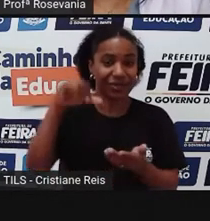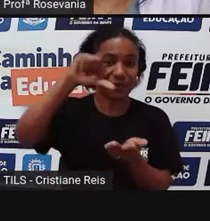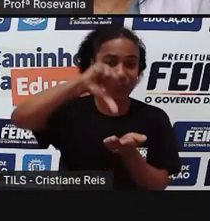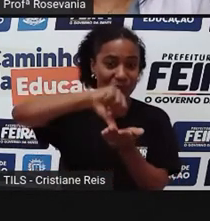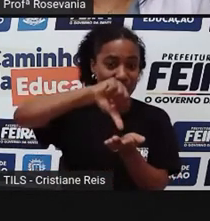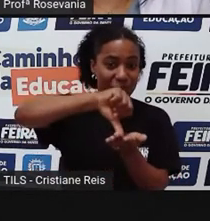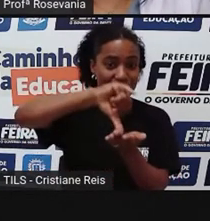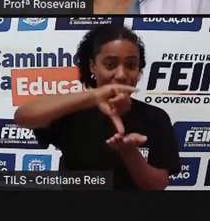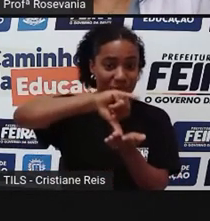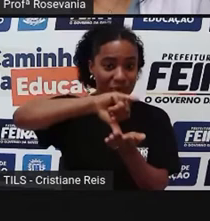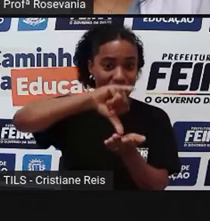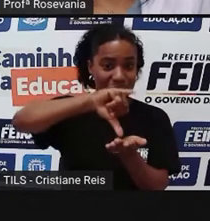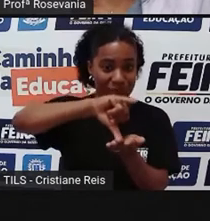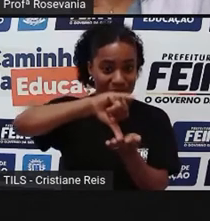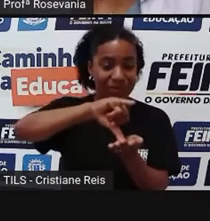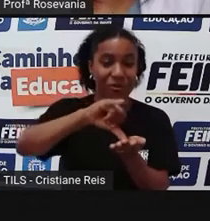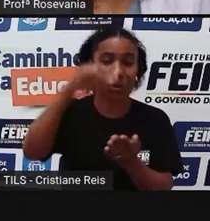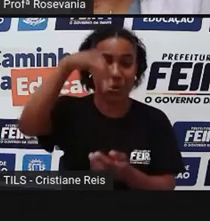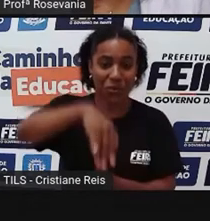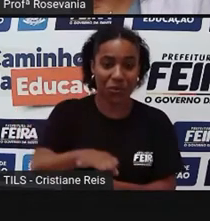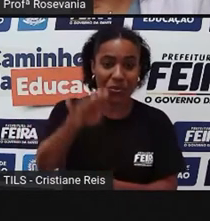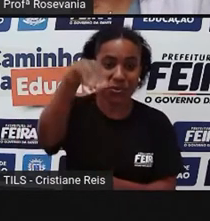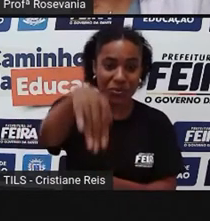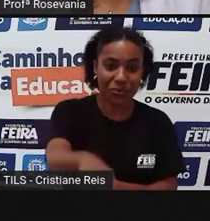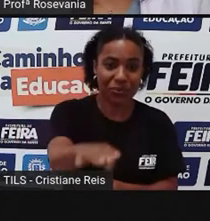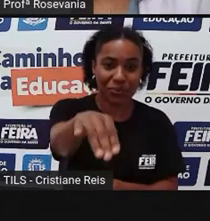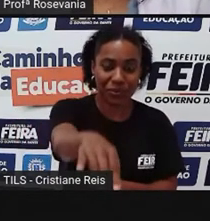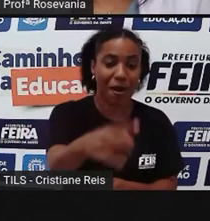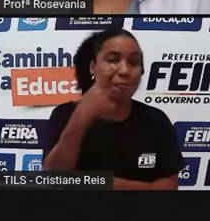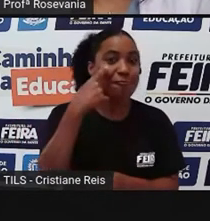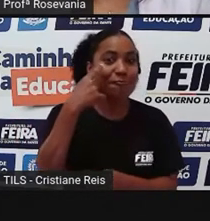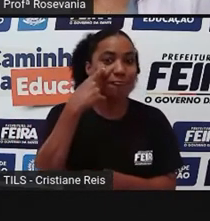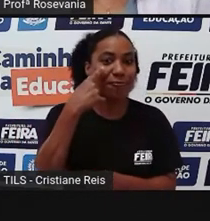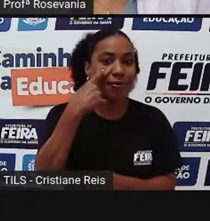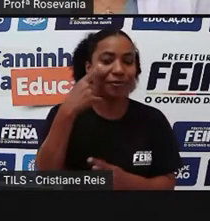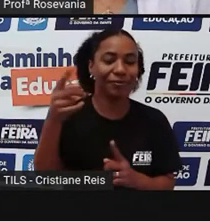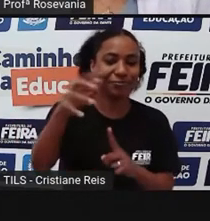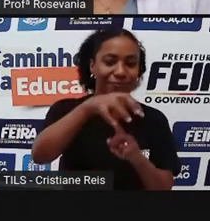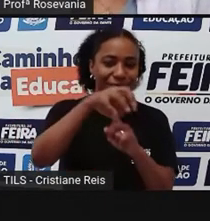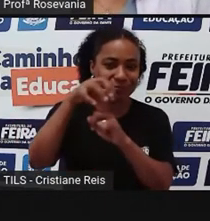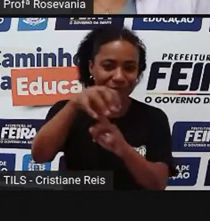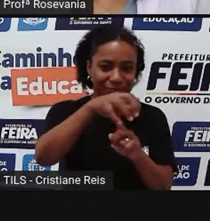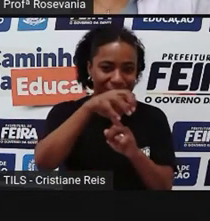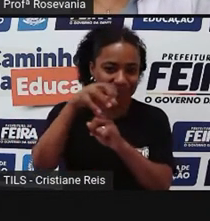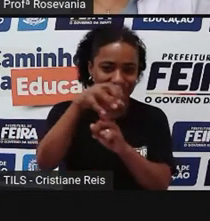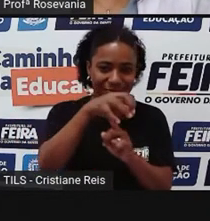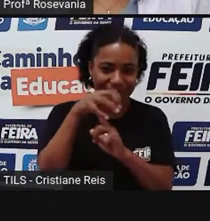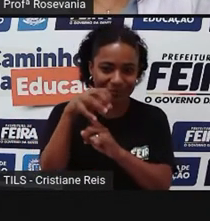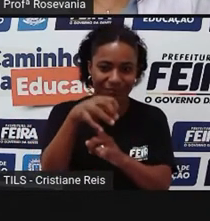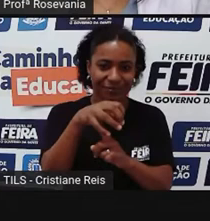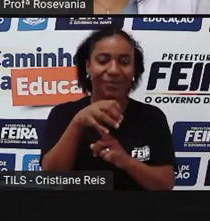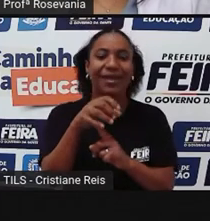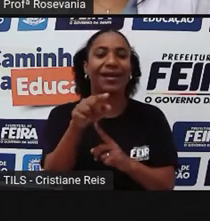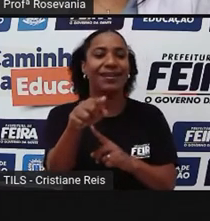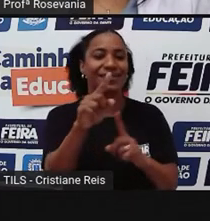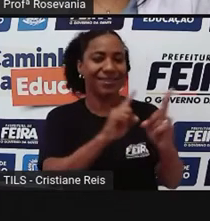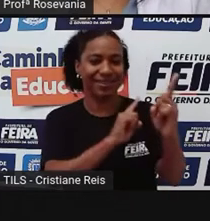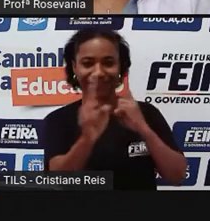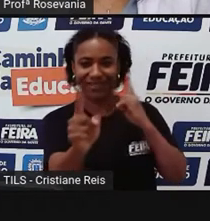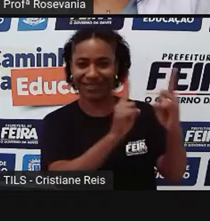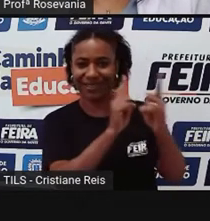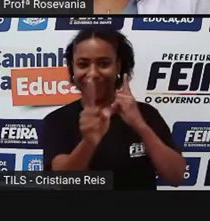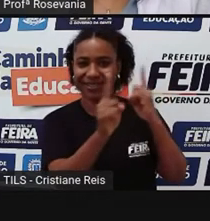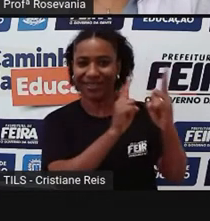imagem que a gente está vendo aqui é uma imagem do centro da cidade, sim. A gente está aqui na Avenida Getúlio Vargas,